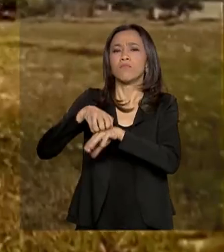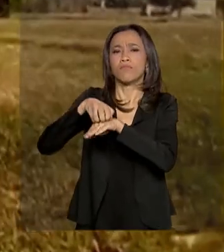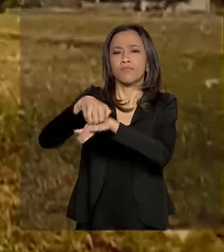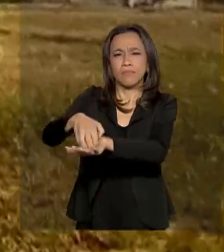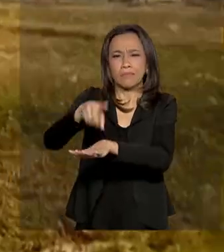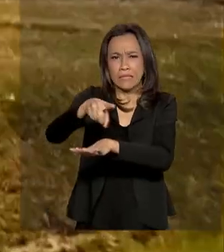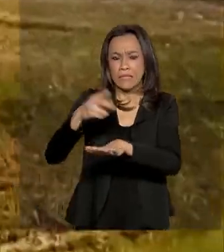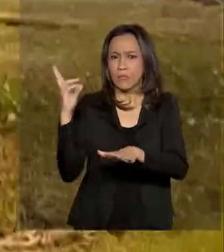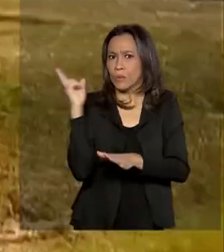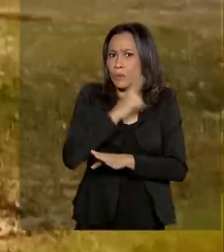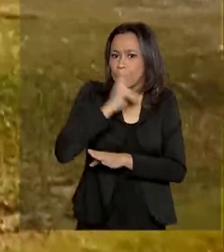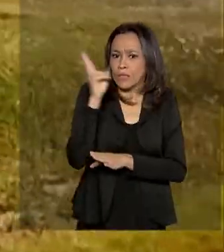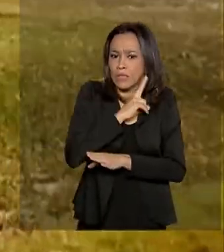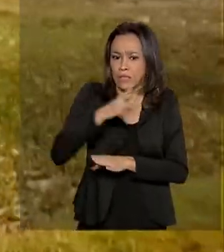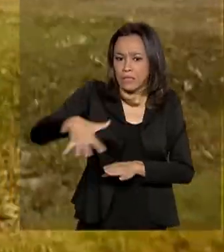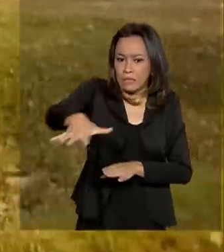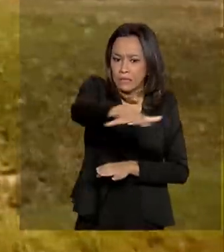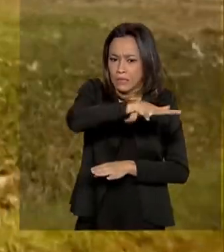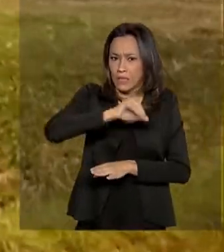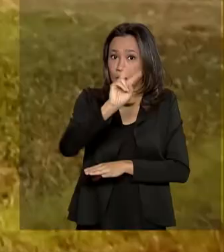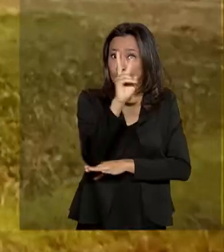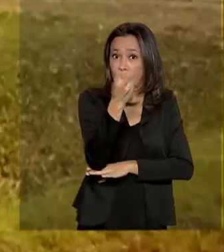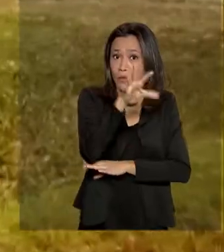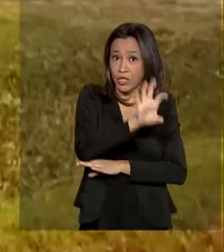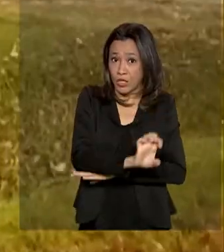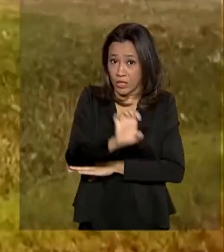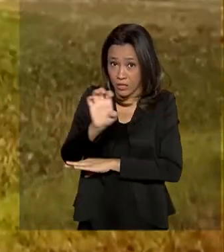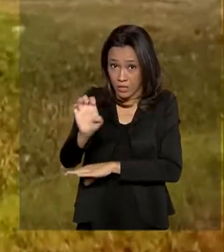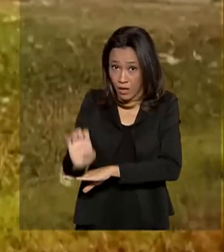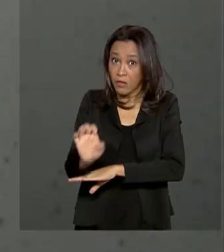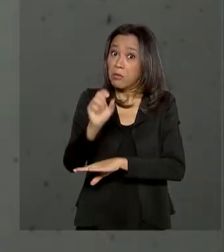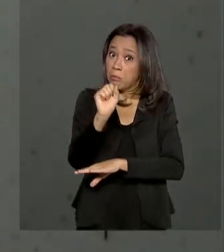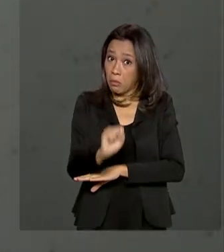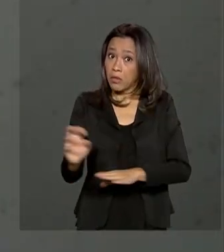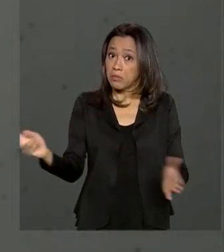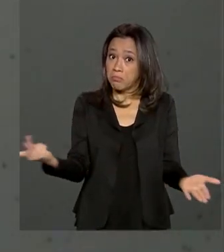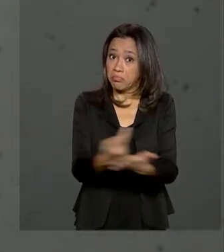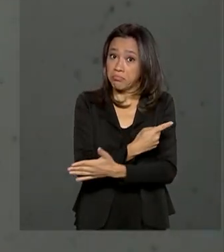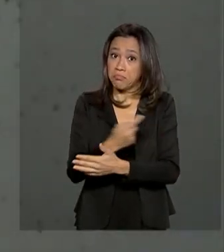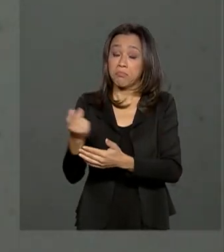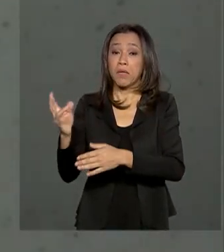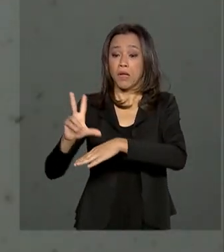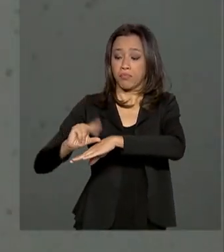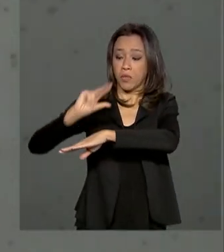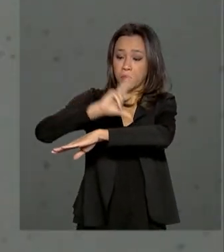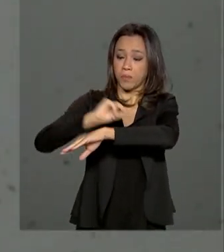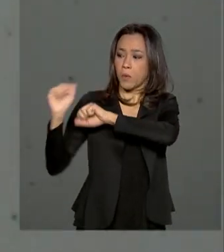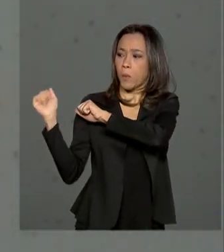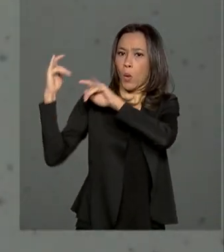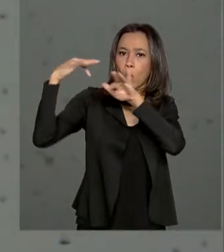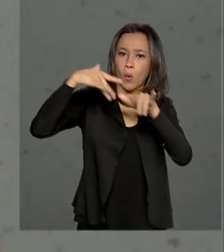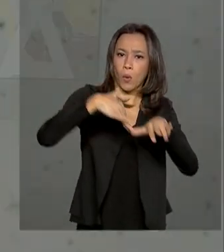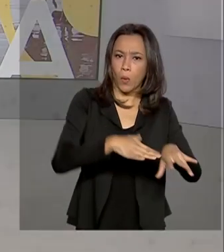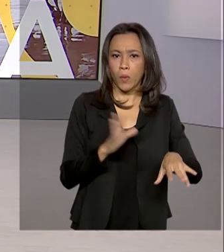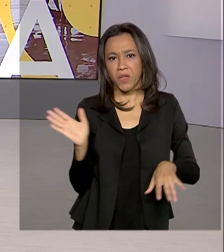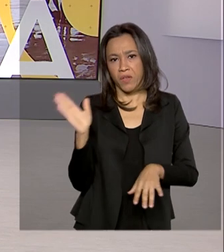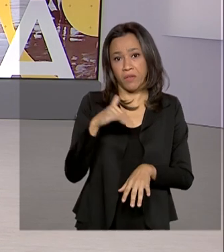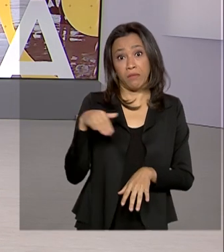emergência fitossanitária em dois estados que podem ser afetados pela nuvem de gafanhotos que vem da Argentina.